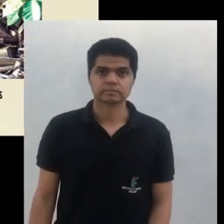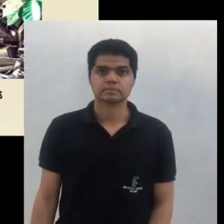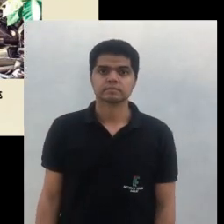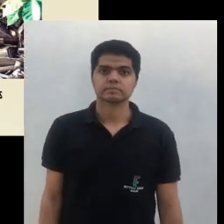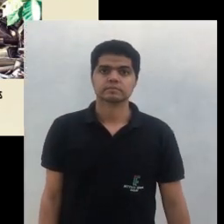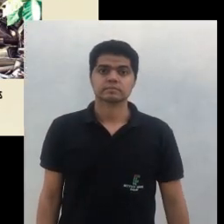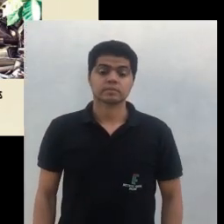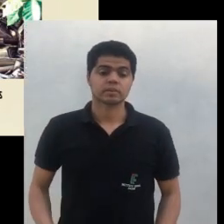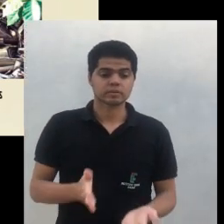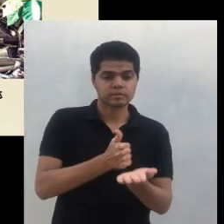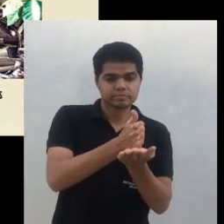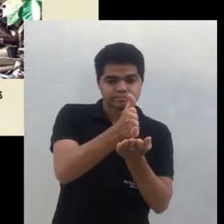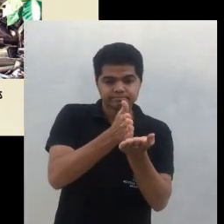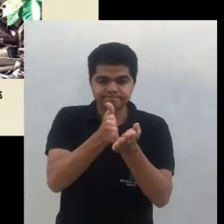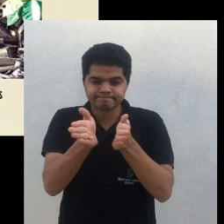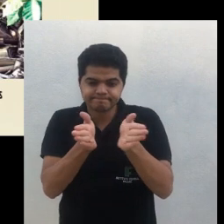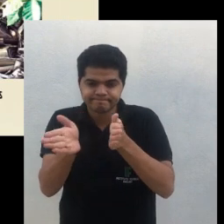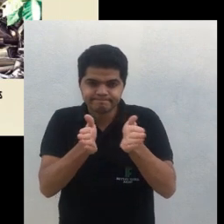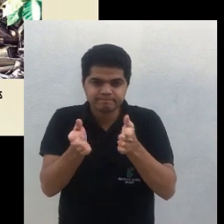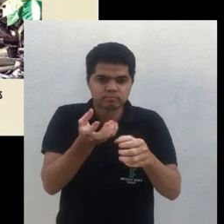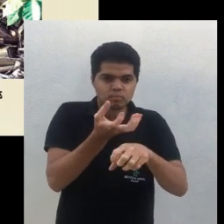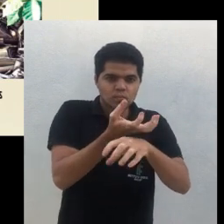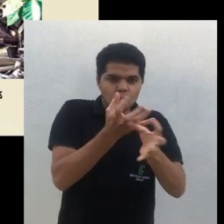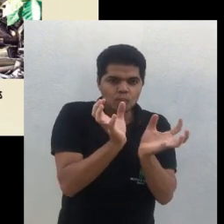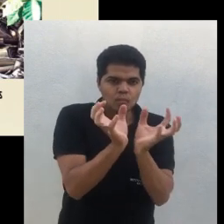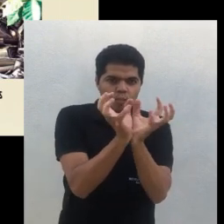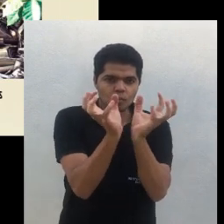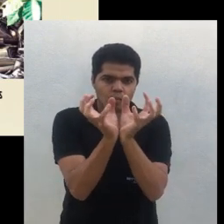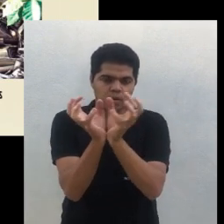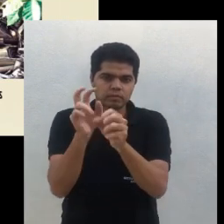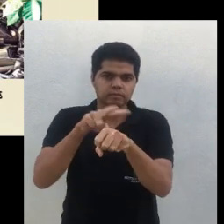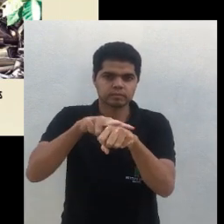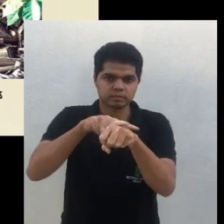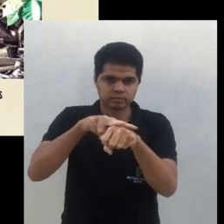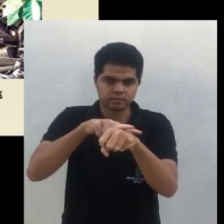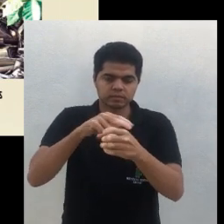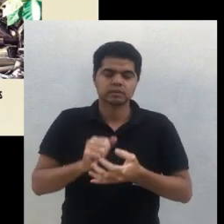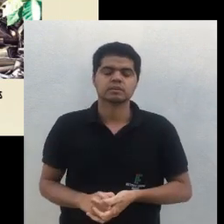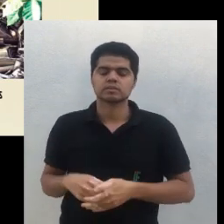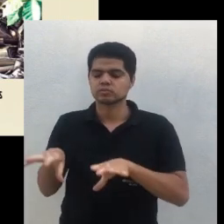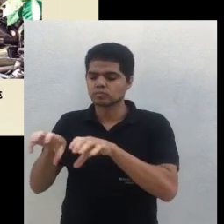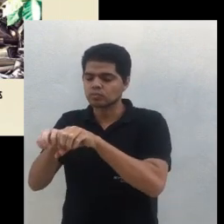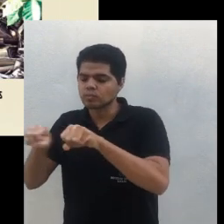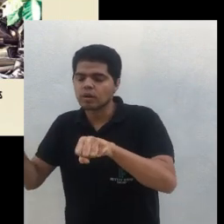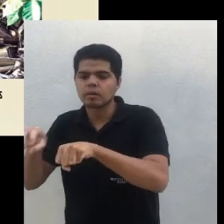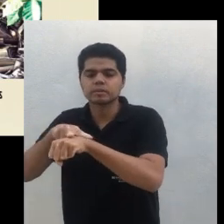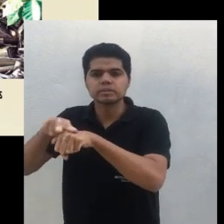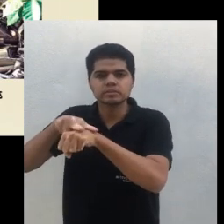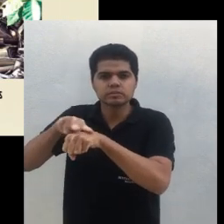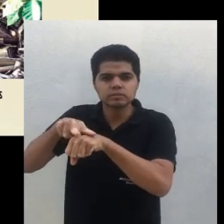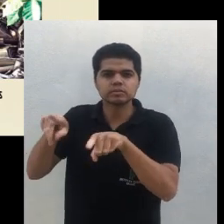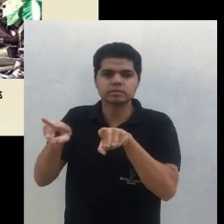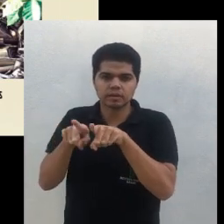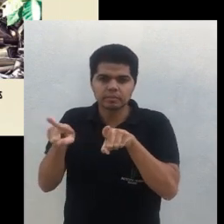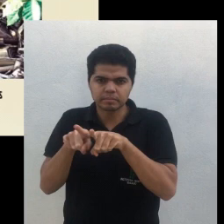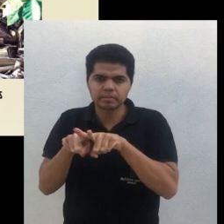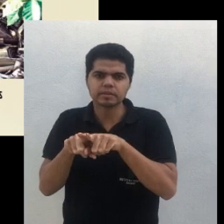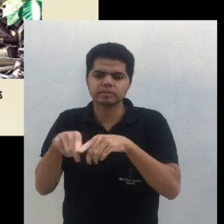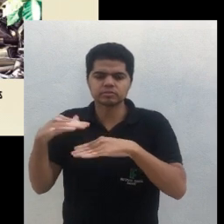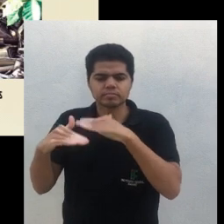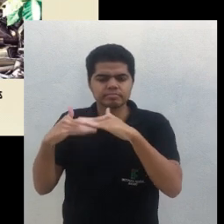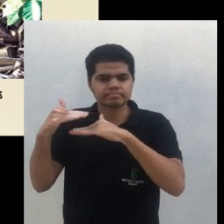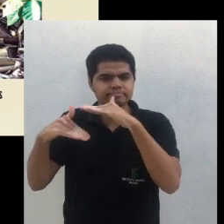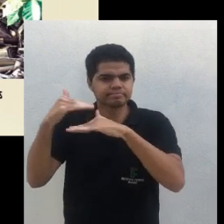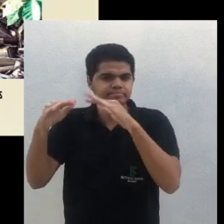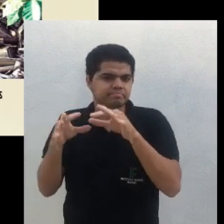plenamente Então entre as linhas de alface eu posso colocar ali o rabanete a rúcula que eu vou colher ele bem antes que o alface quando o alface